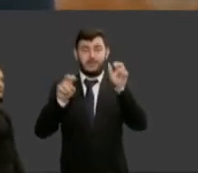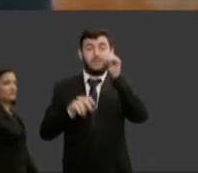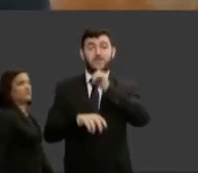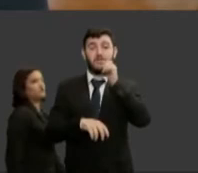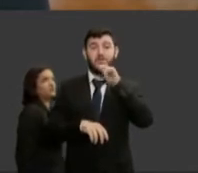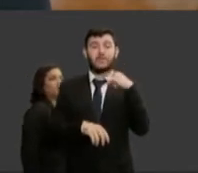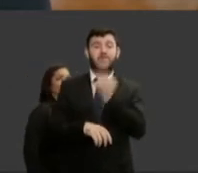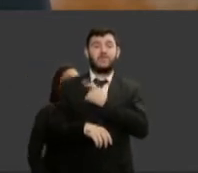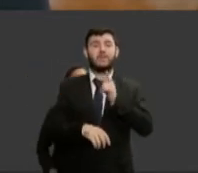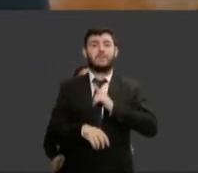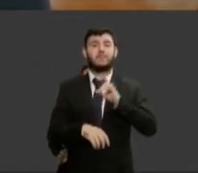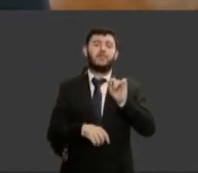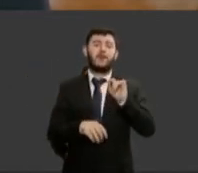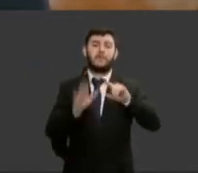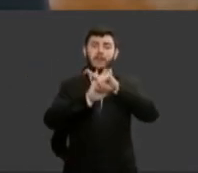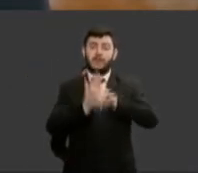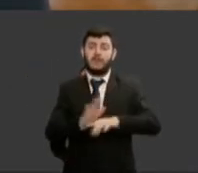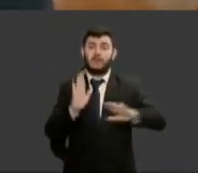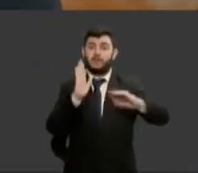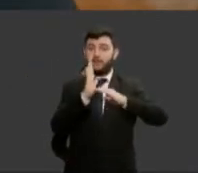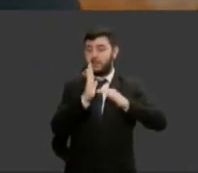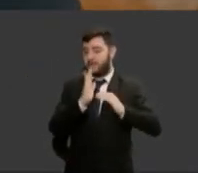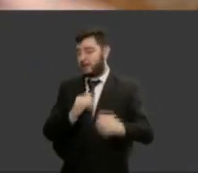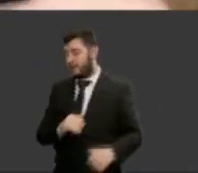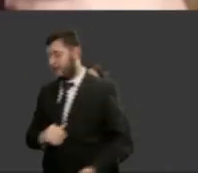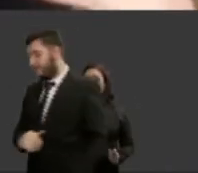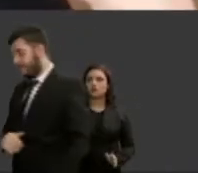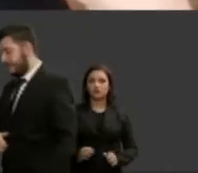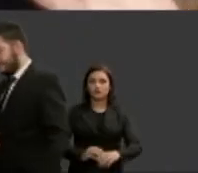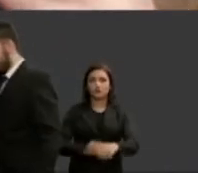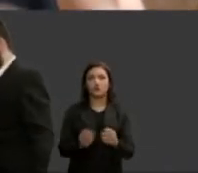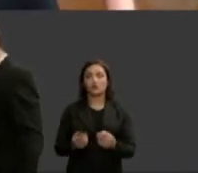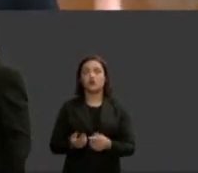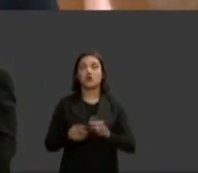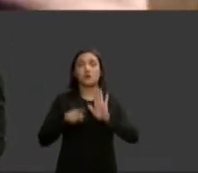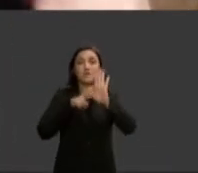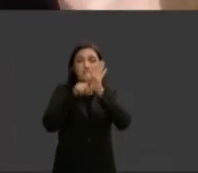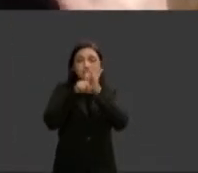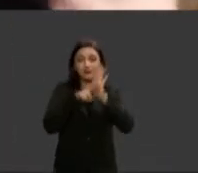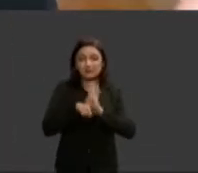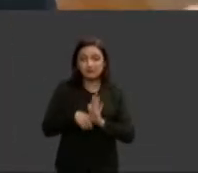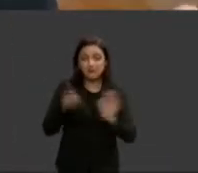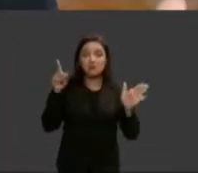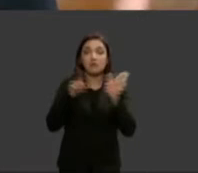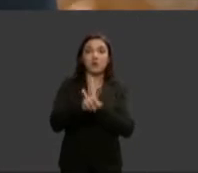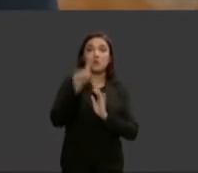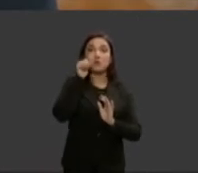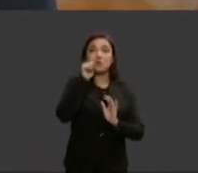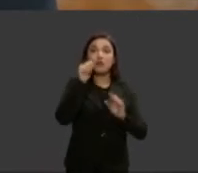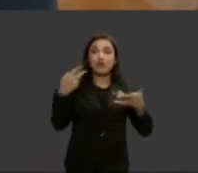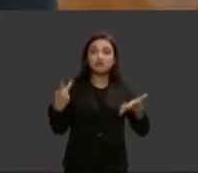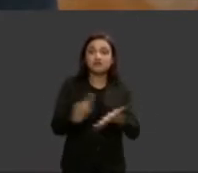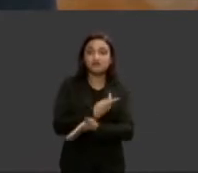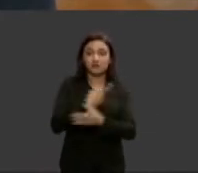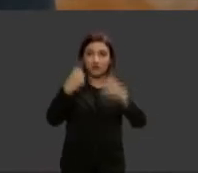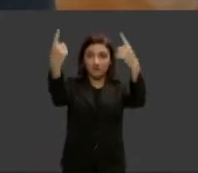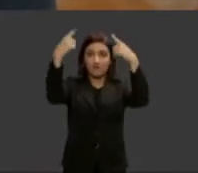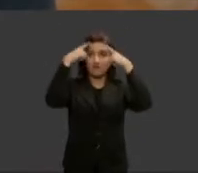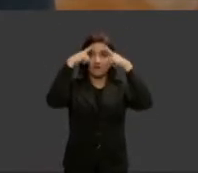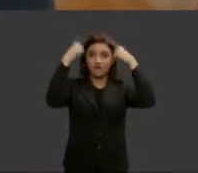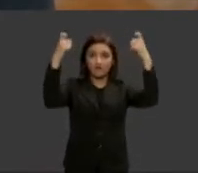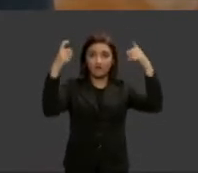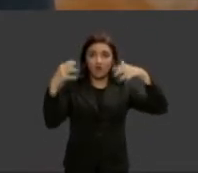pesquisa data senado é a última pesquisa que nós temos em que vai ser perguntado pras mulheres vítimas de violência então são as mulheres